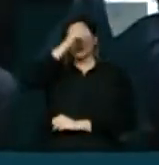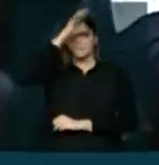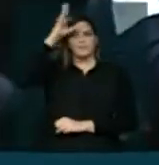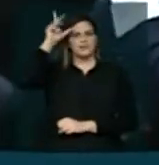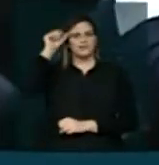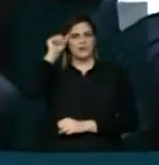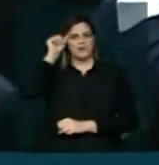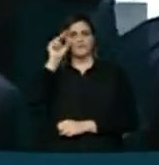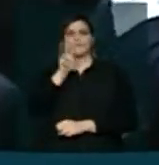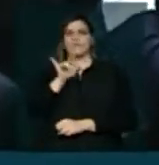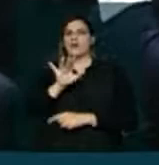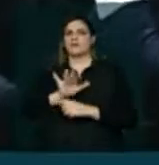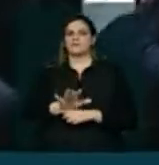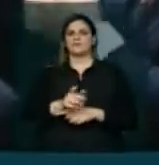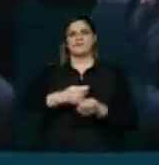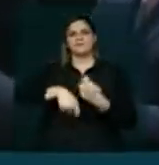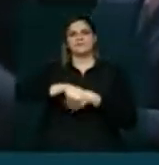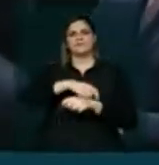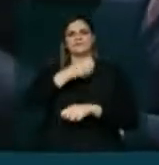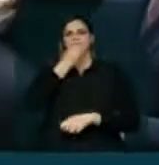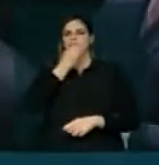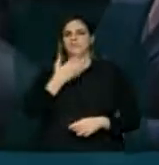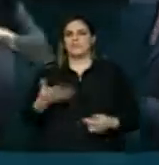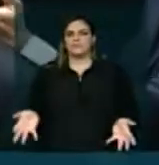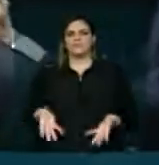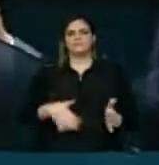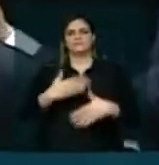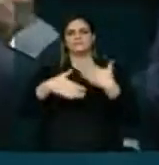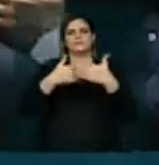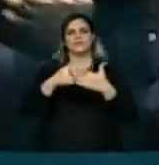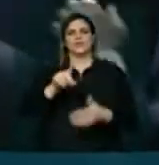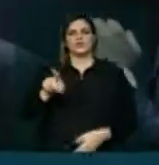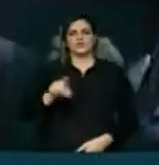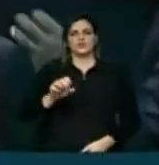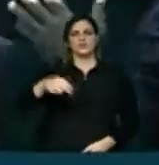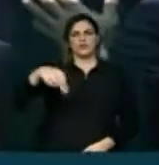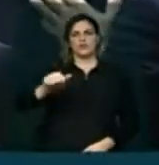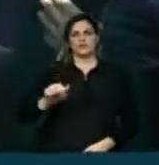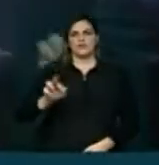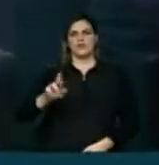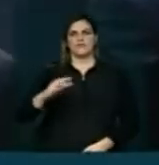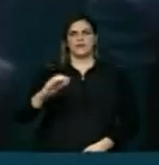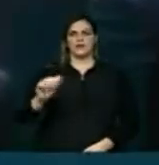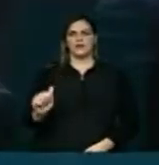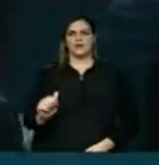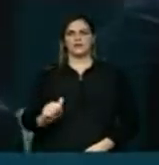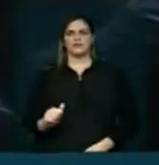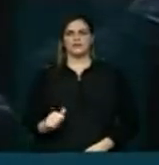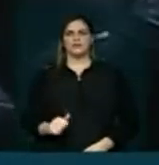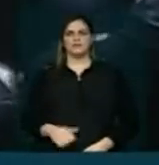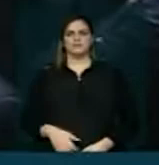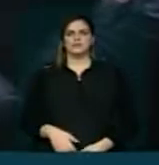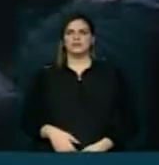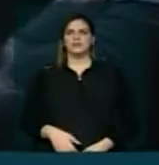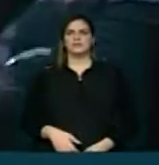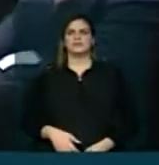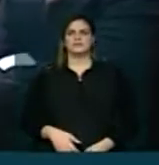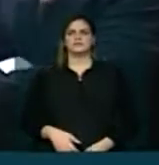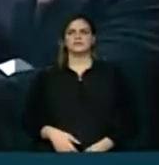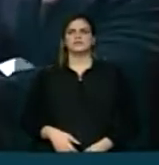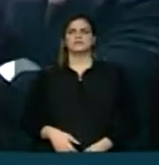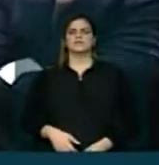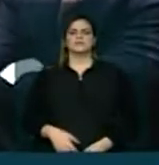a economia do estado do Amazonas, da cidade de Manaus, a nossa Zona Franca, em virtude do nosso porto antigo,